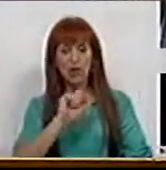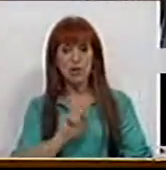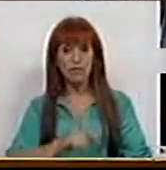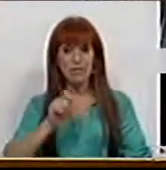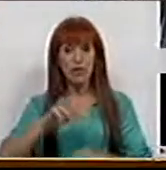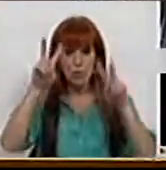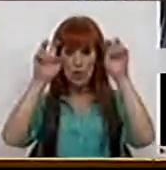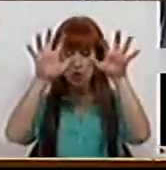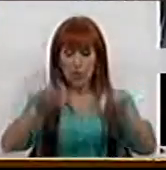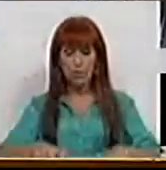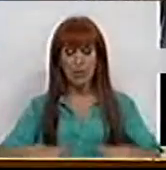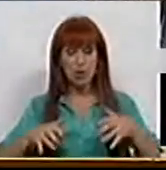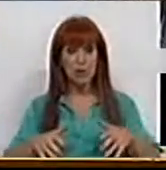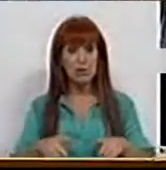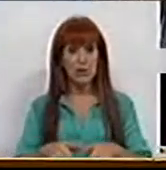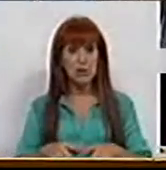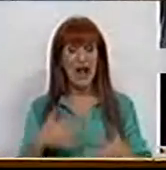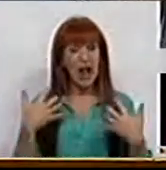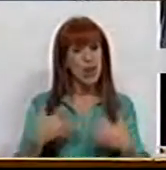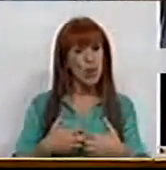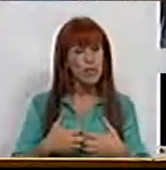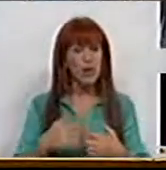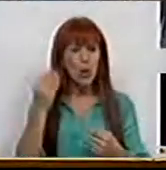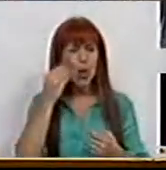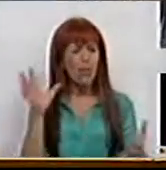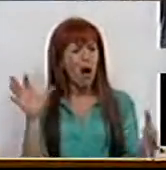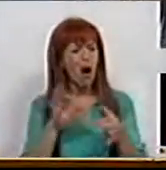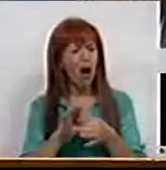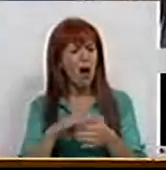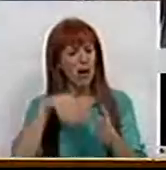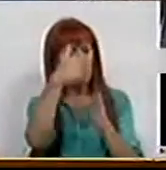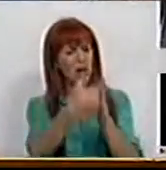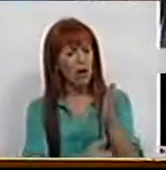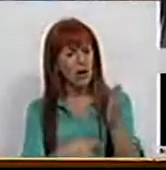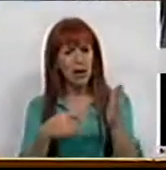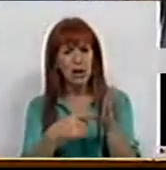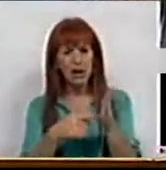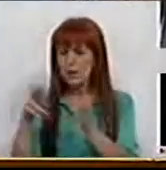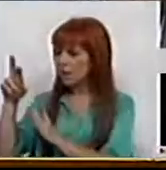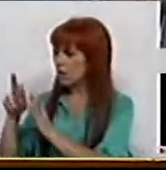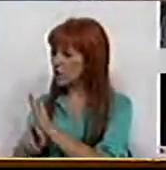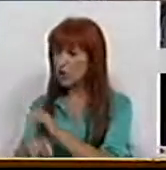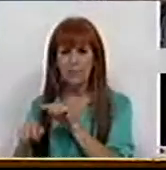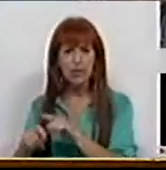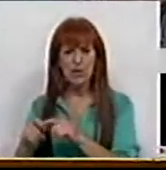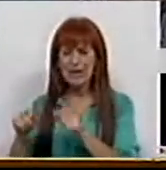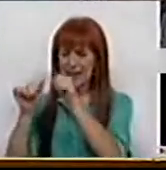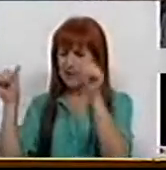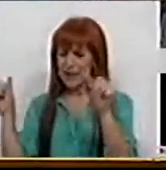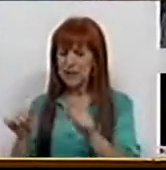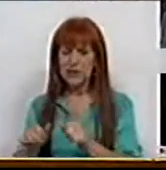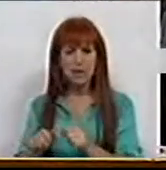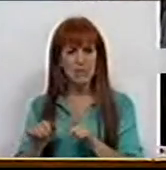Presidência e dos Assuntos Parlamentares a dúvida sobre a conformidade constitucional deste regime do sistema